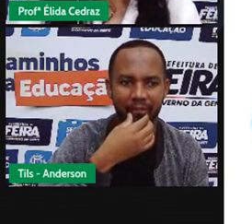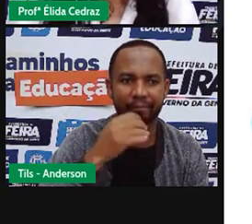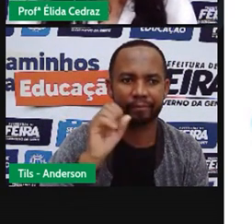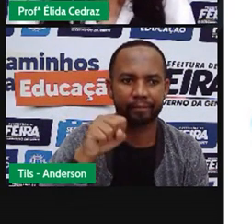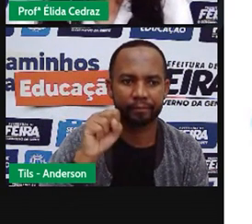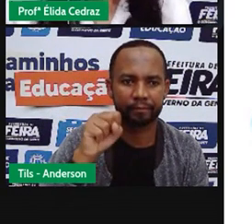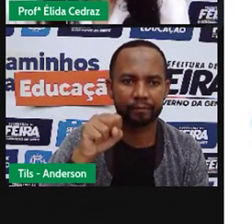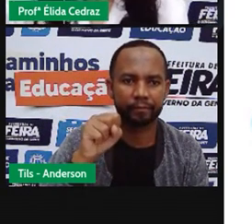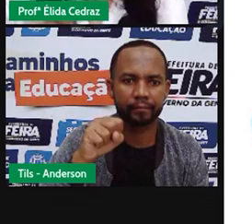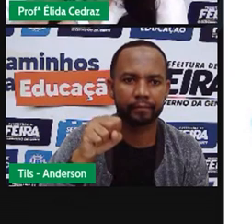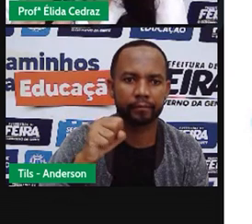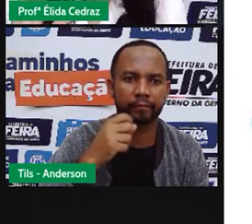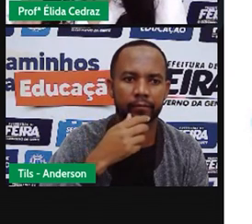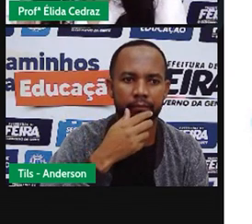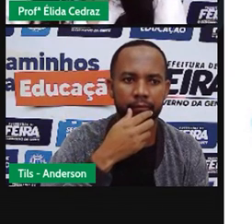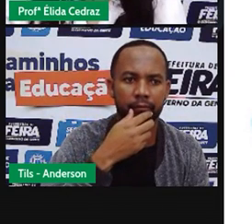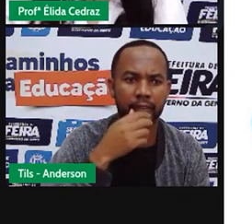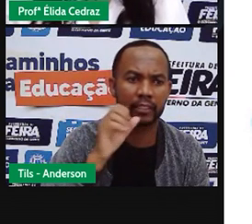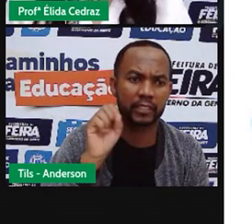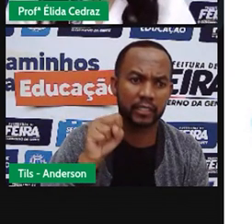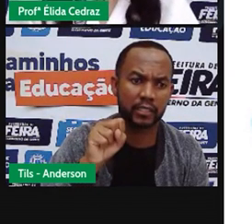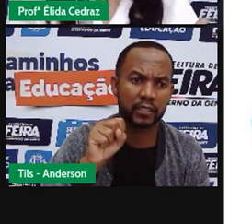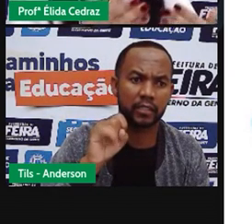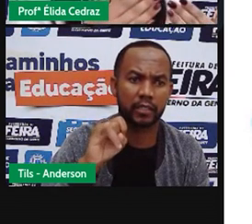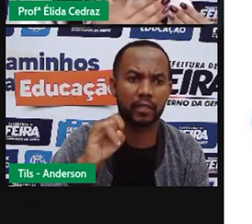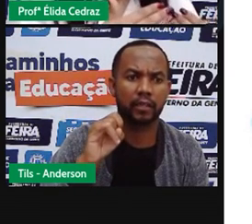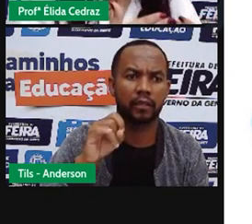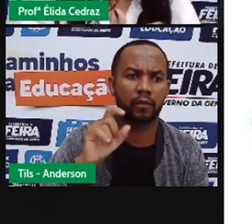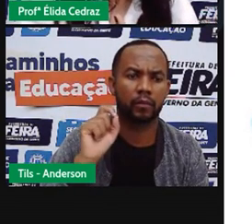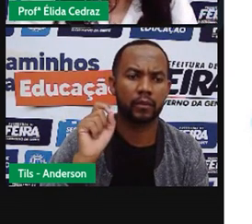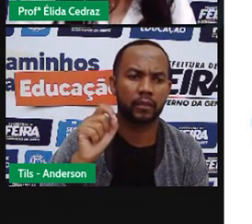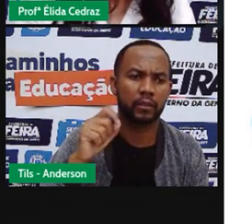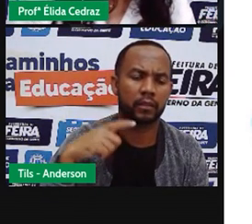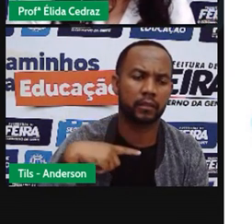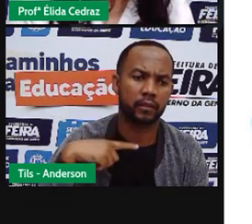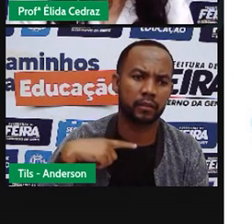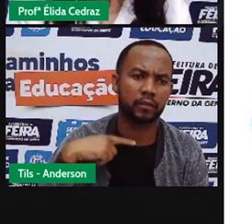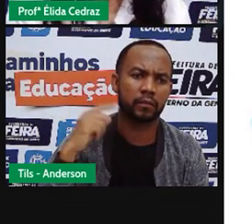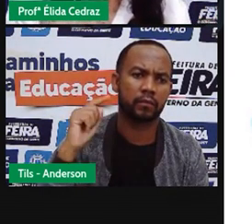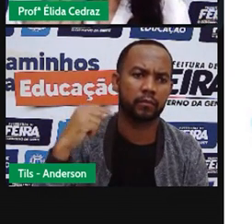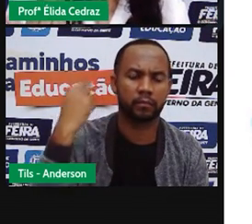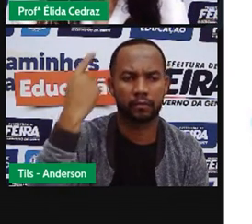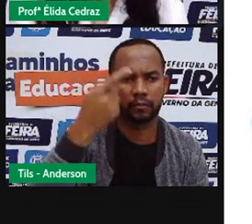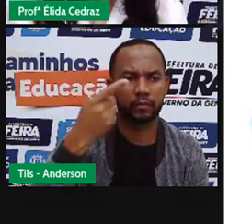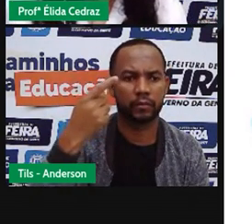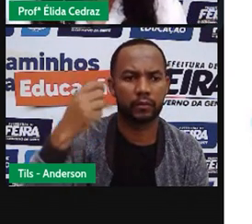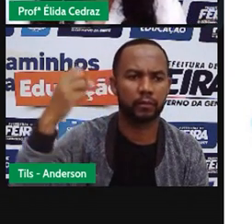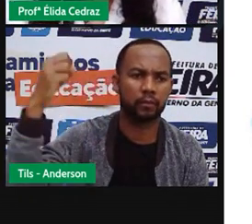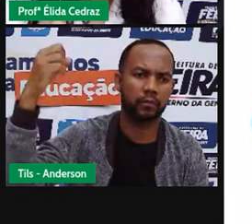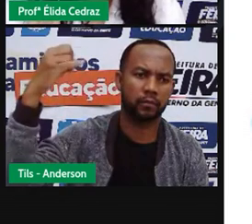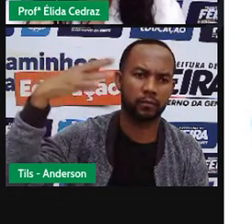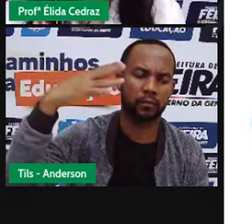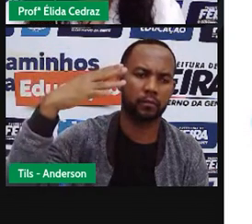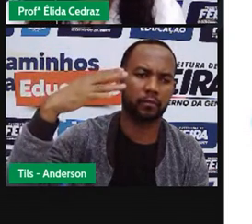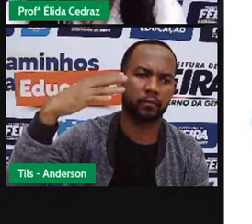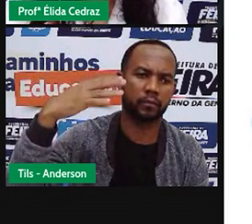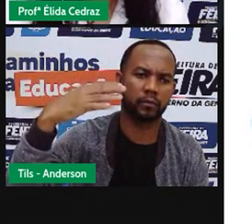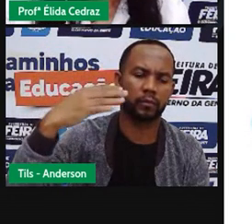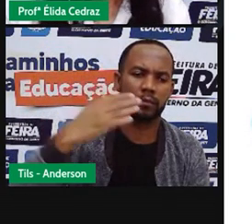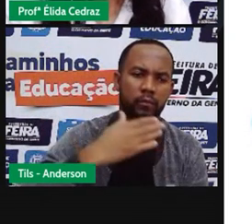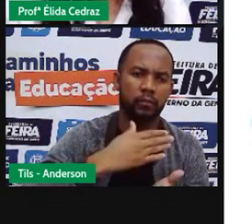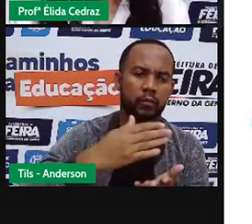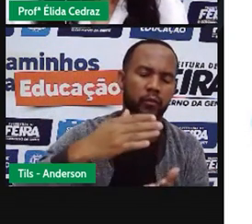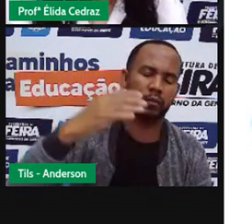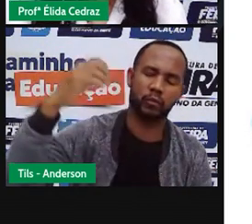Muito bem. Se a sombra está à esquerda, a claridade, a origem da